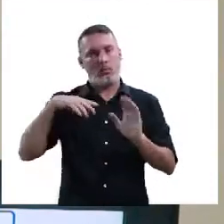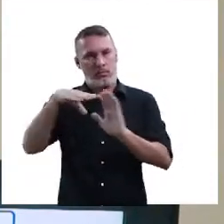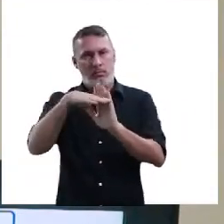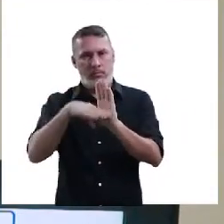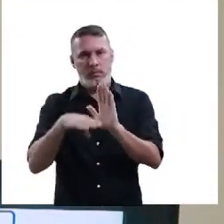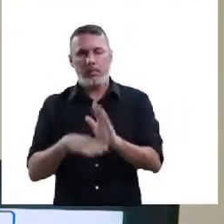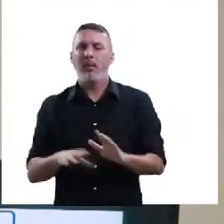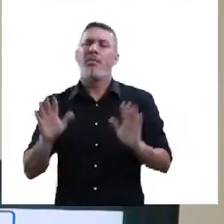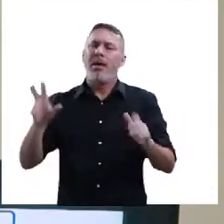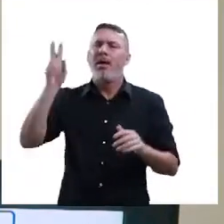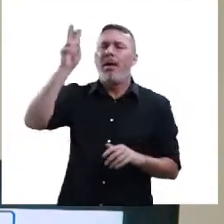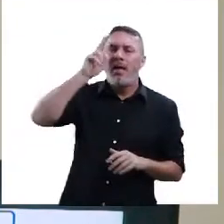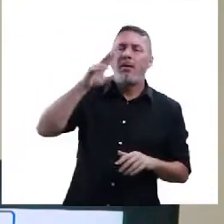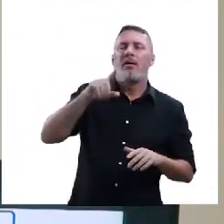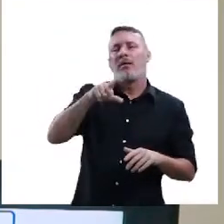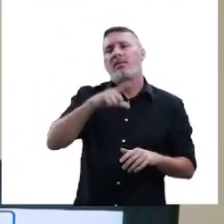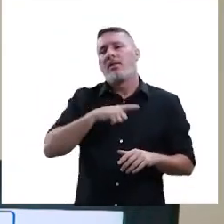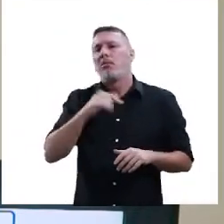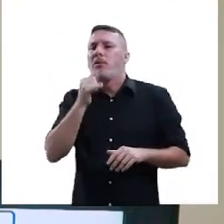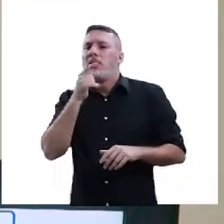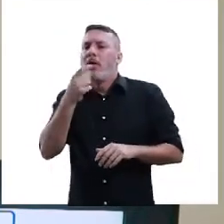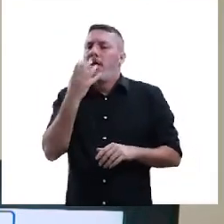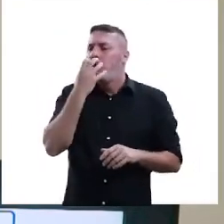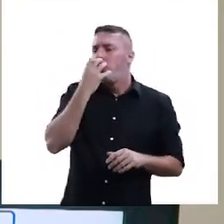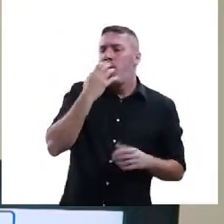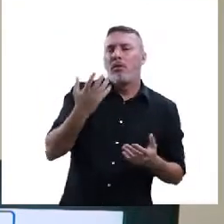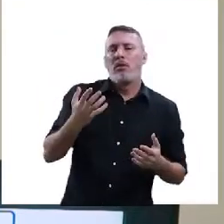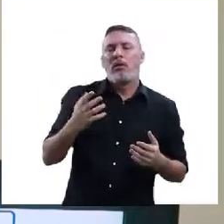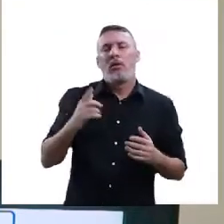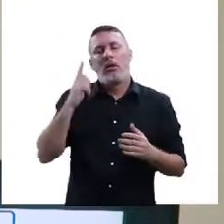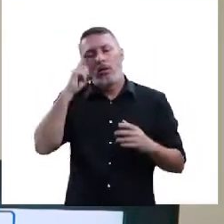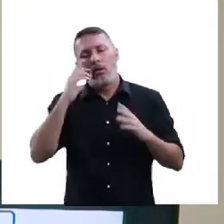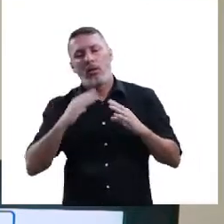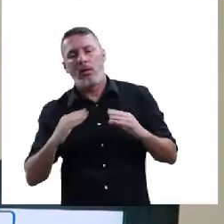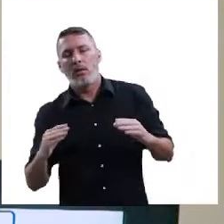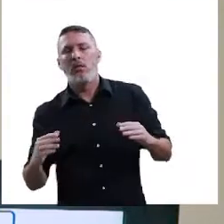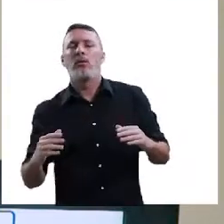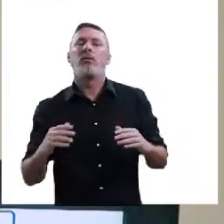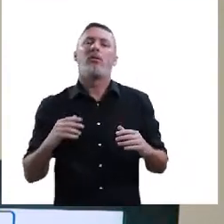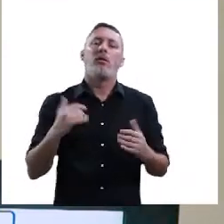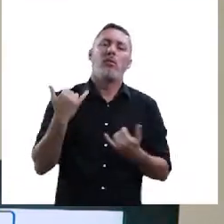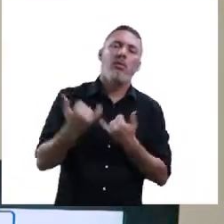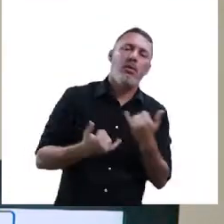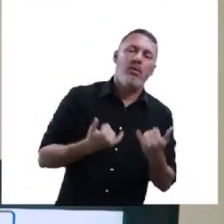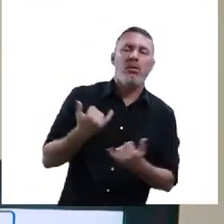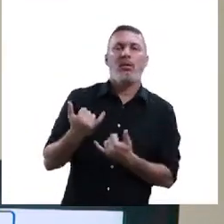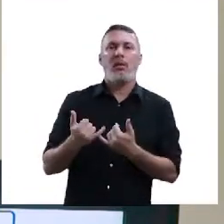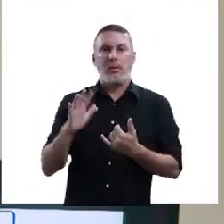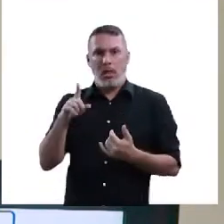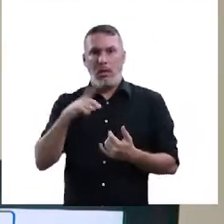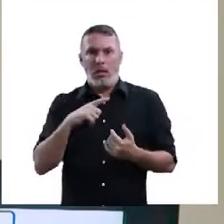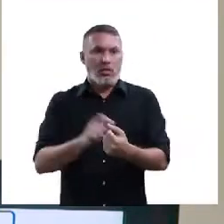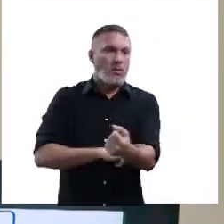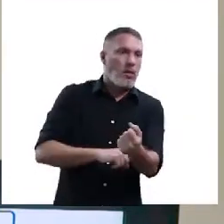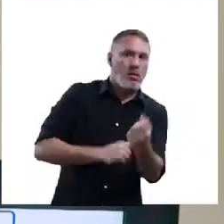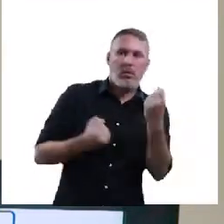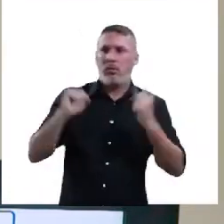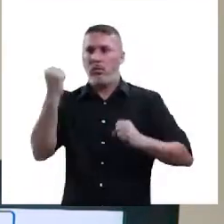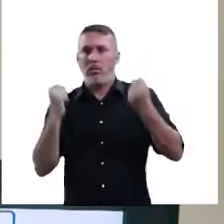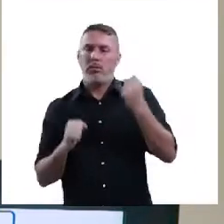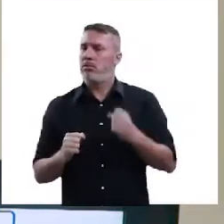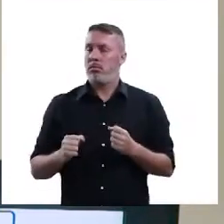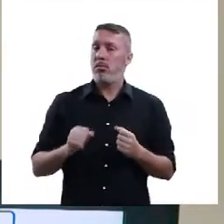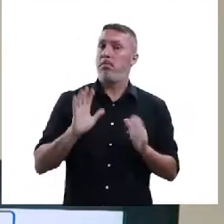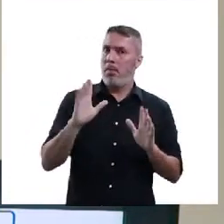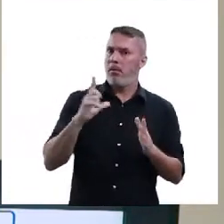pânico ou estresse. Mas nós temos casos de animais que trabalham em determinado circo, clandestinos, é